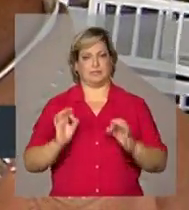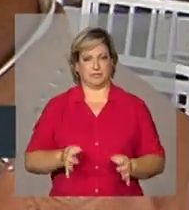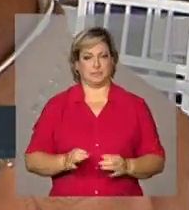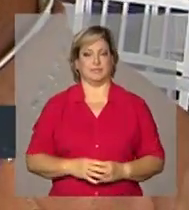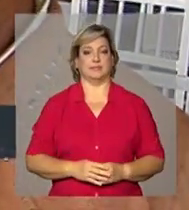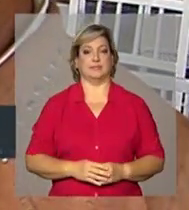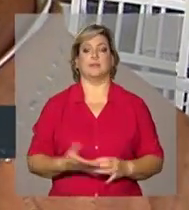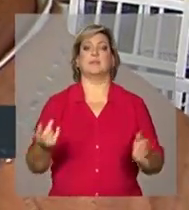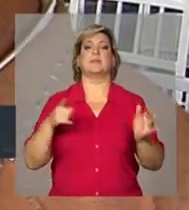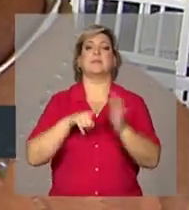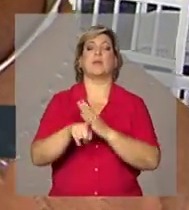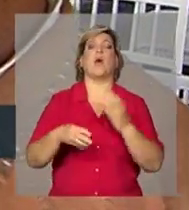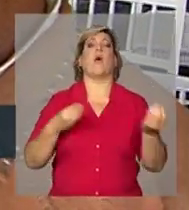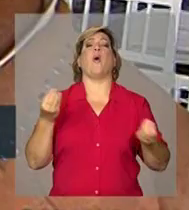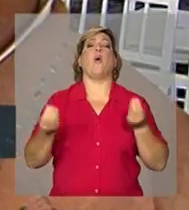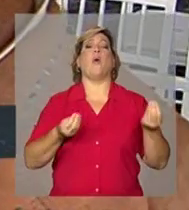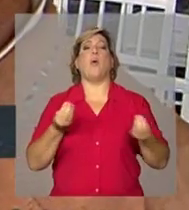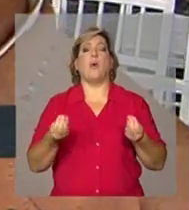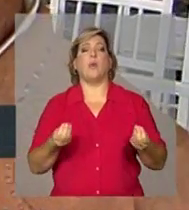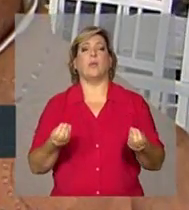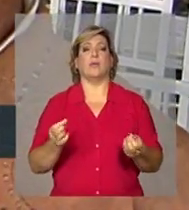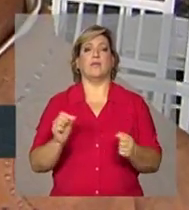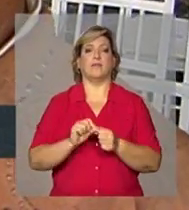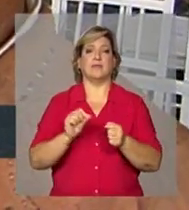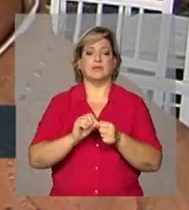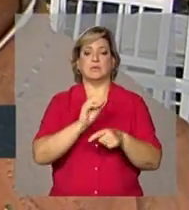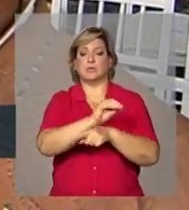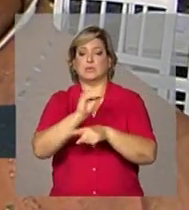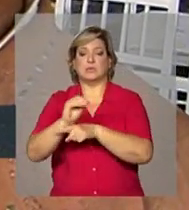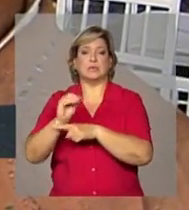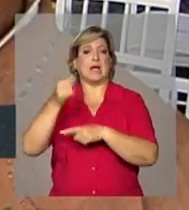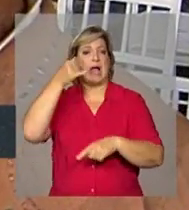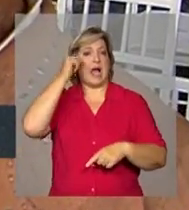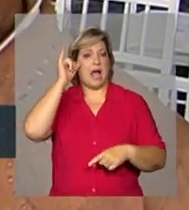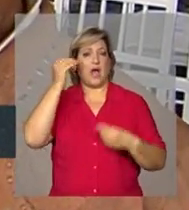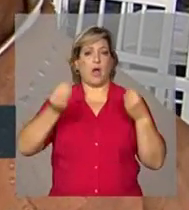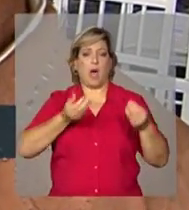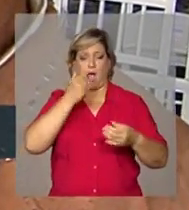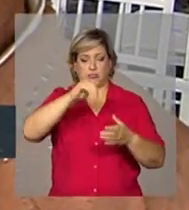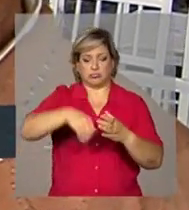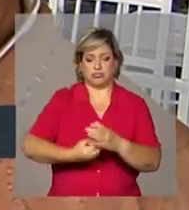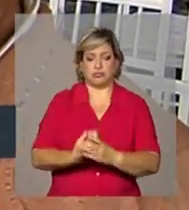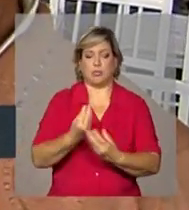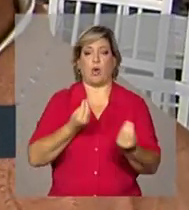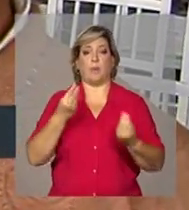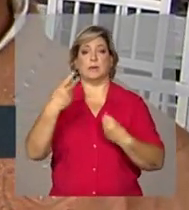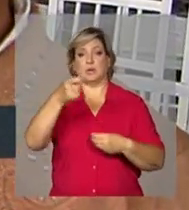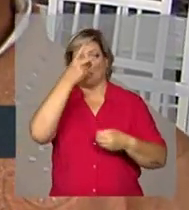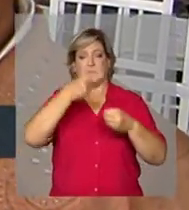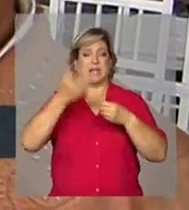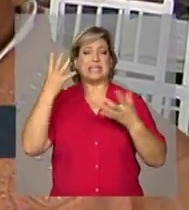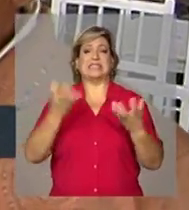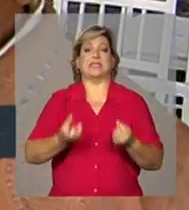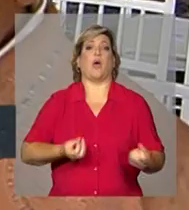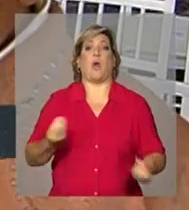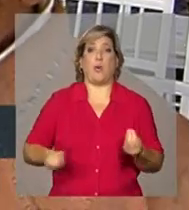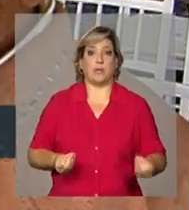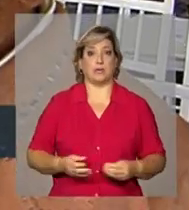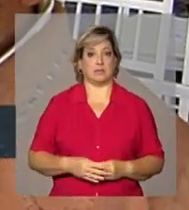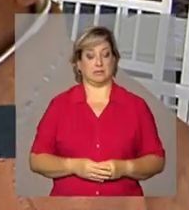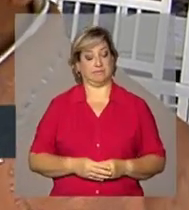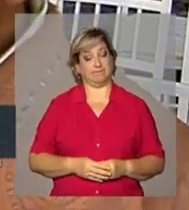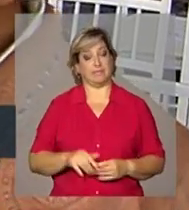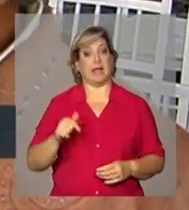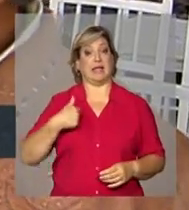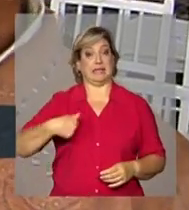criar gado e também desenvolver a agricultura no seu município na época da seta? A